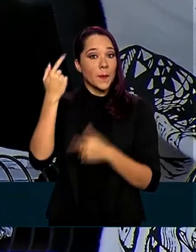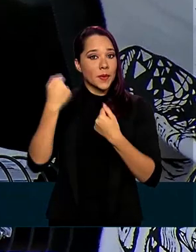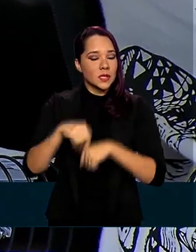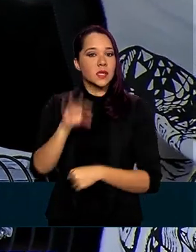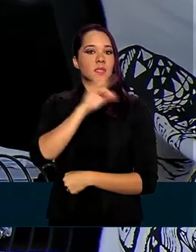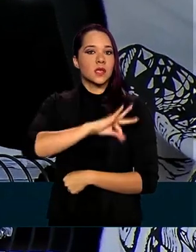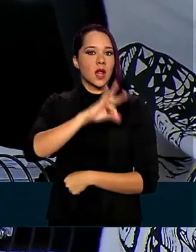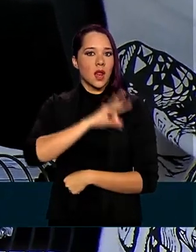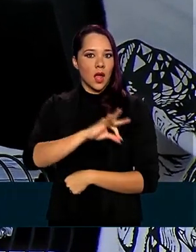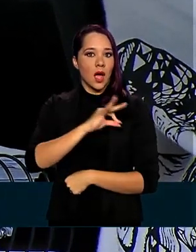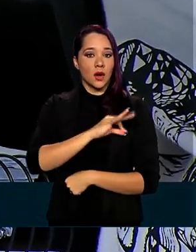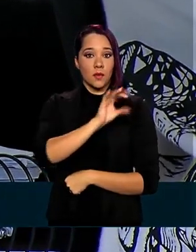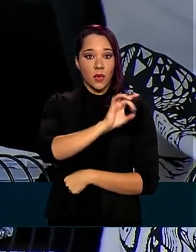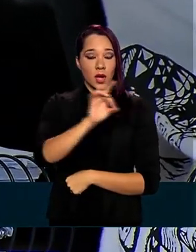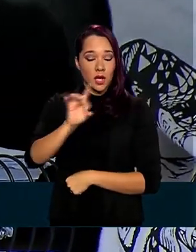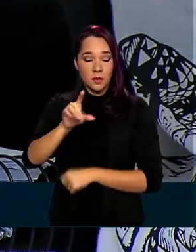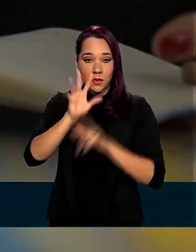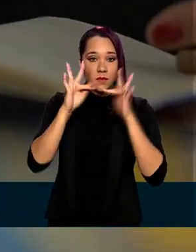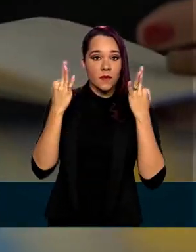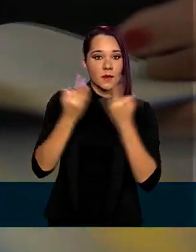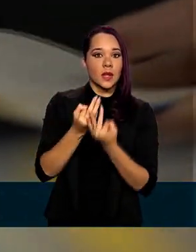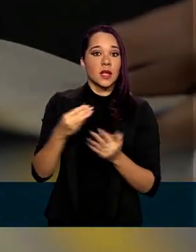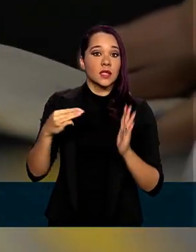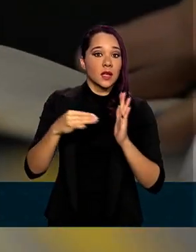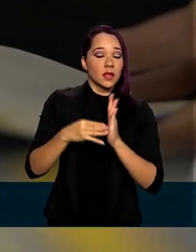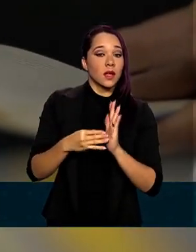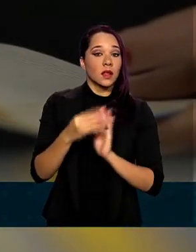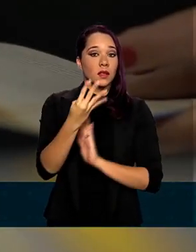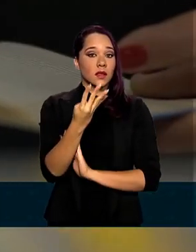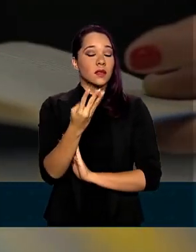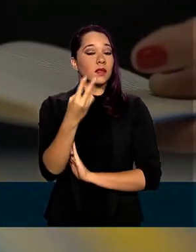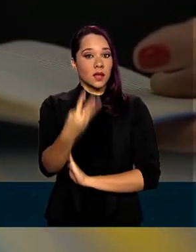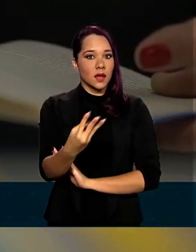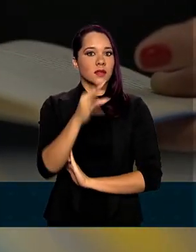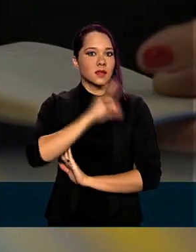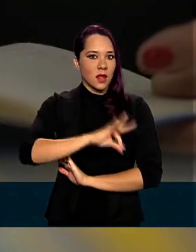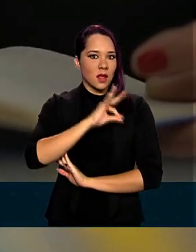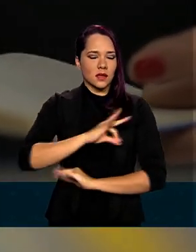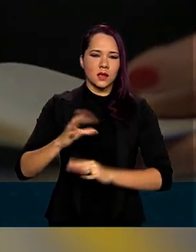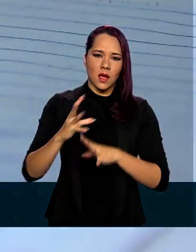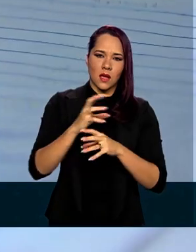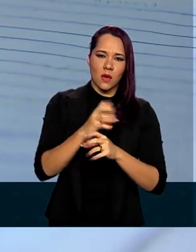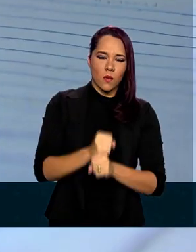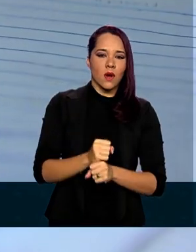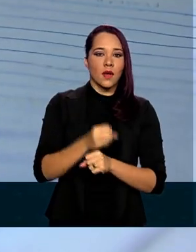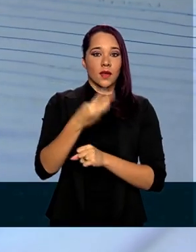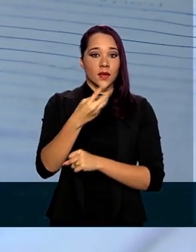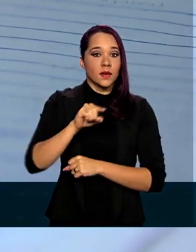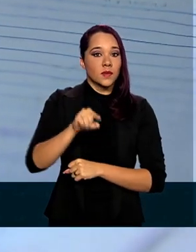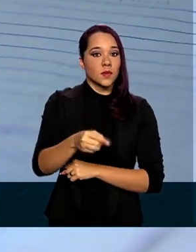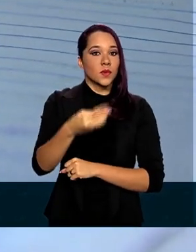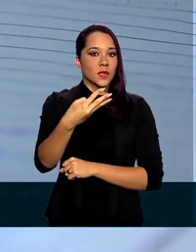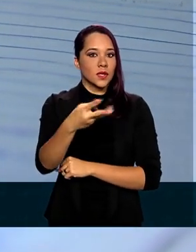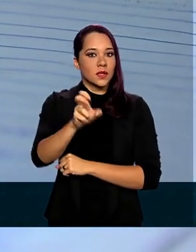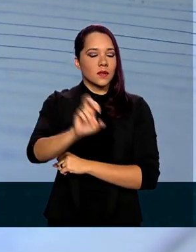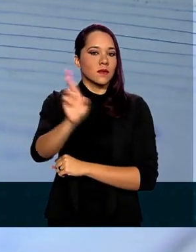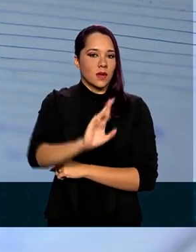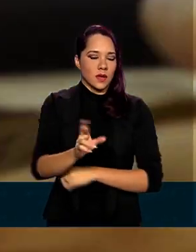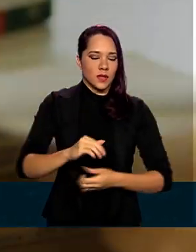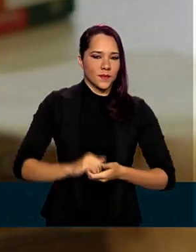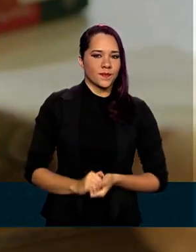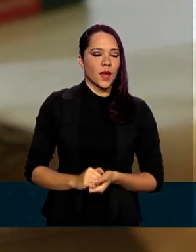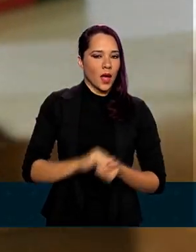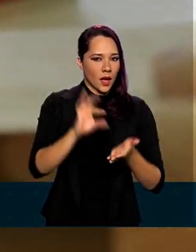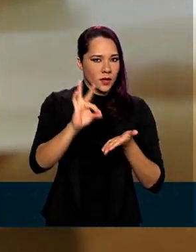renda mensal por pessoa de até 3 salários mínimos, o que equivale a R$ 3.035. As